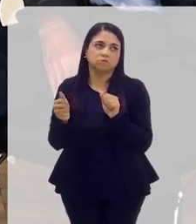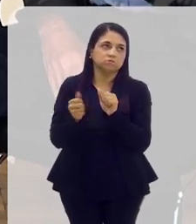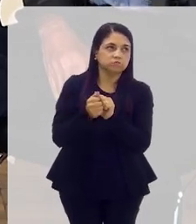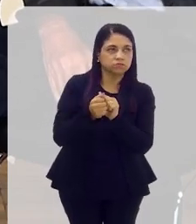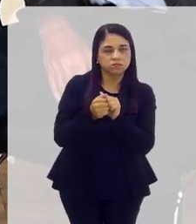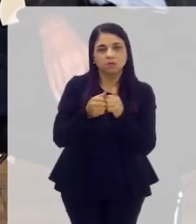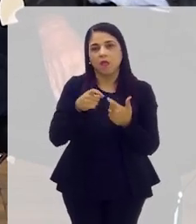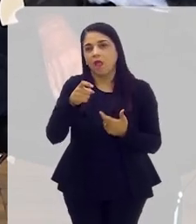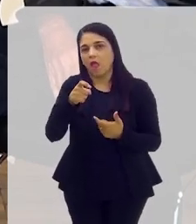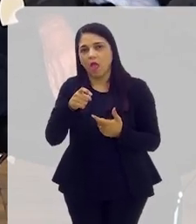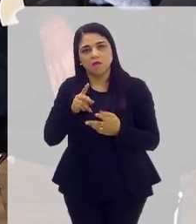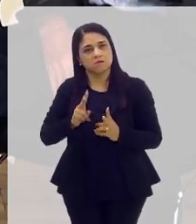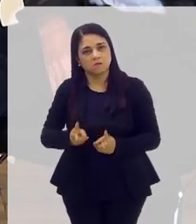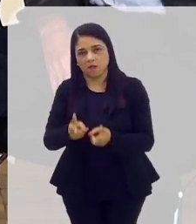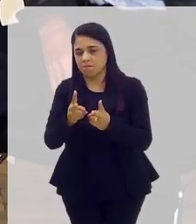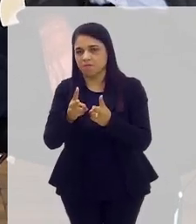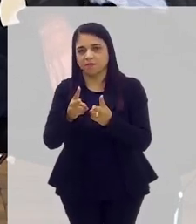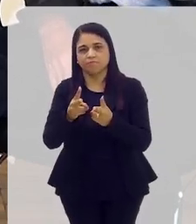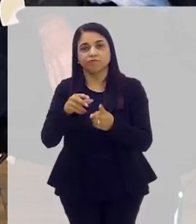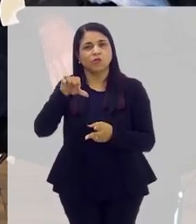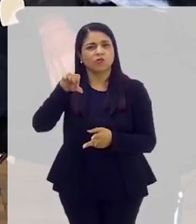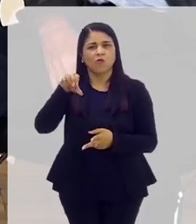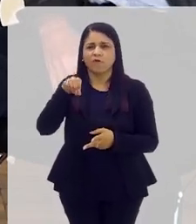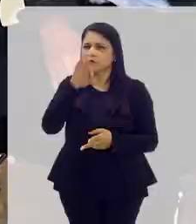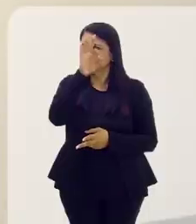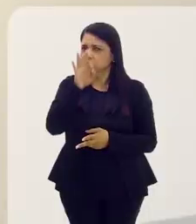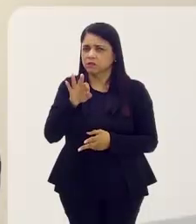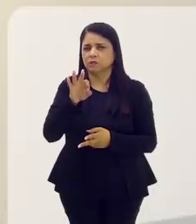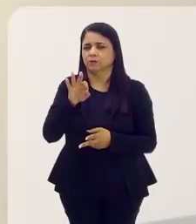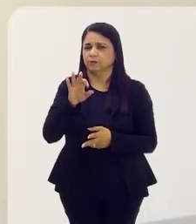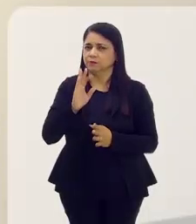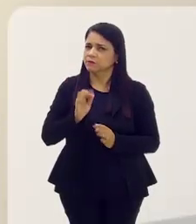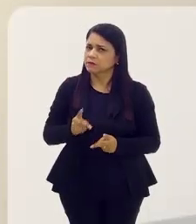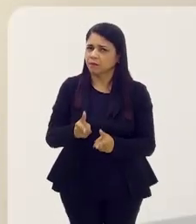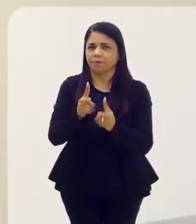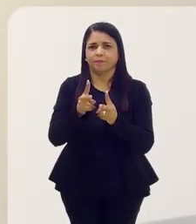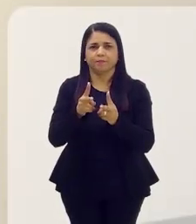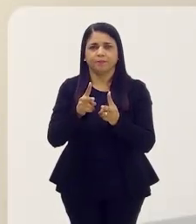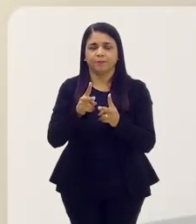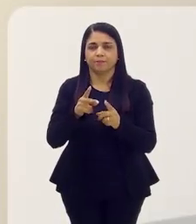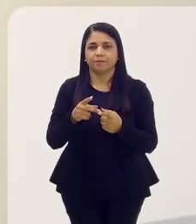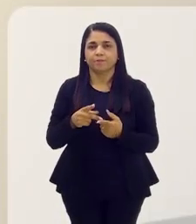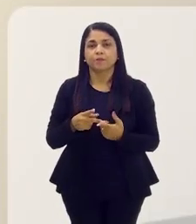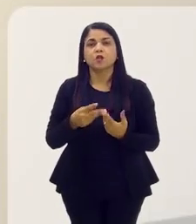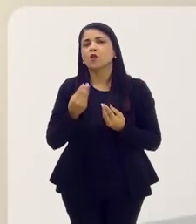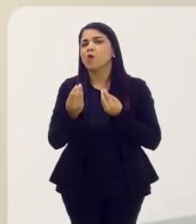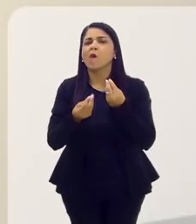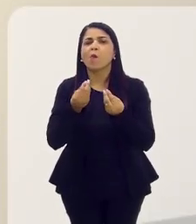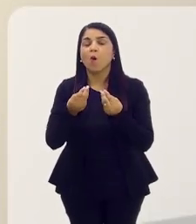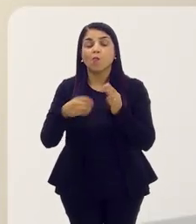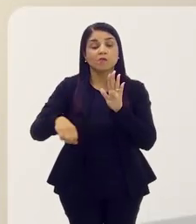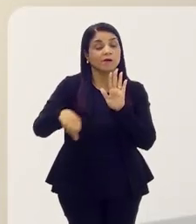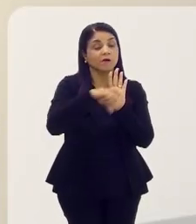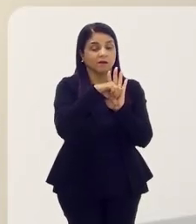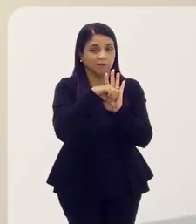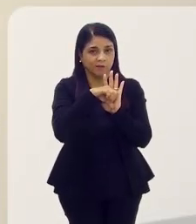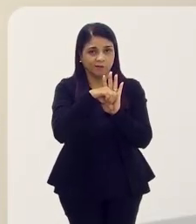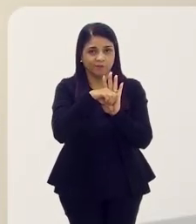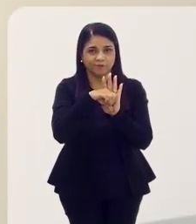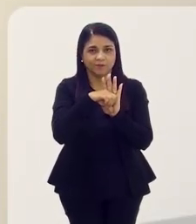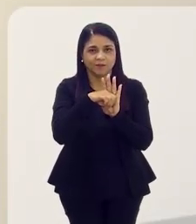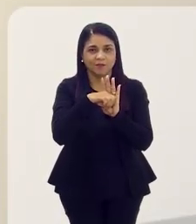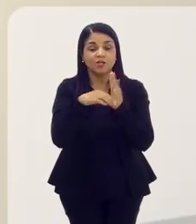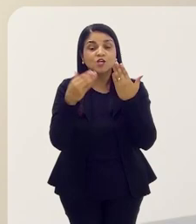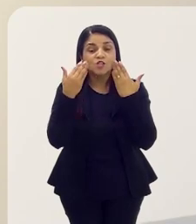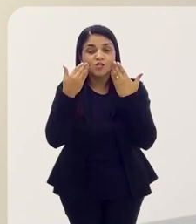-companheiro, tem sempre um ex-envolvido, 90% dos casos. E como é que se dá esse